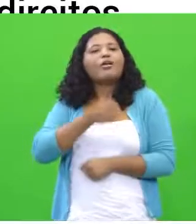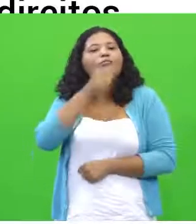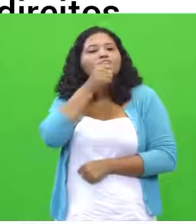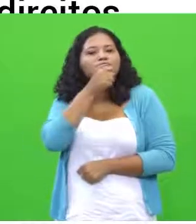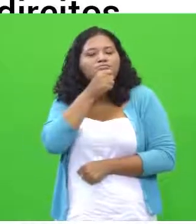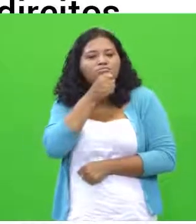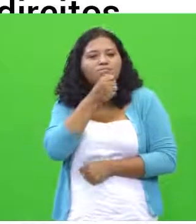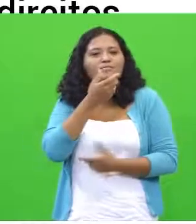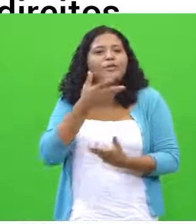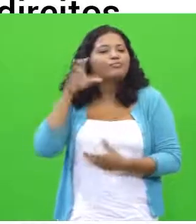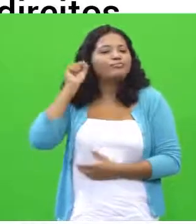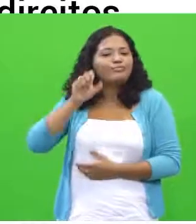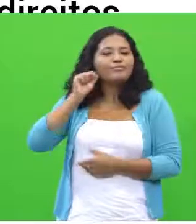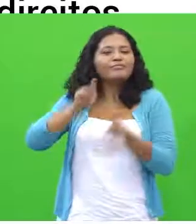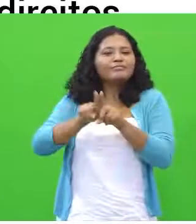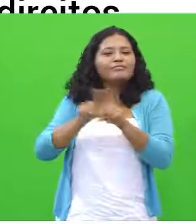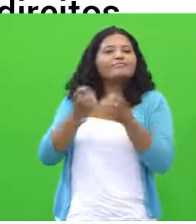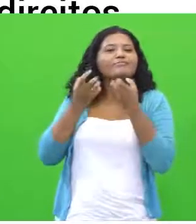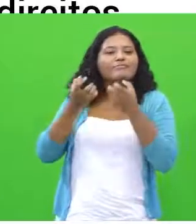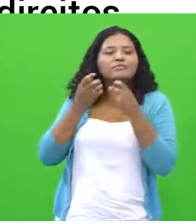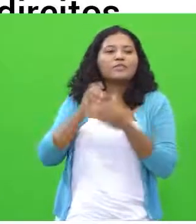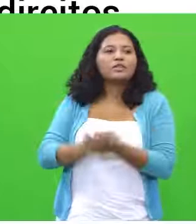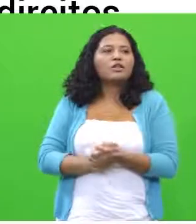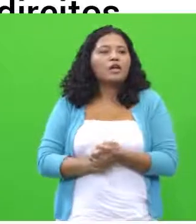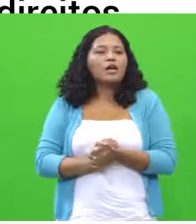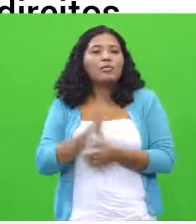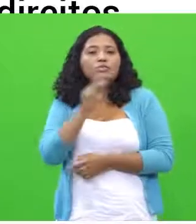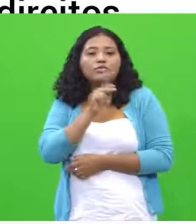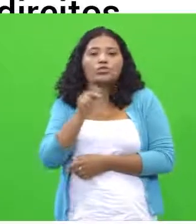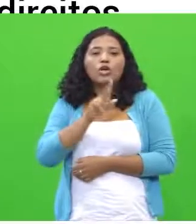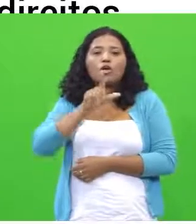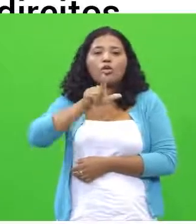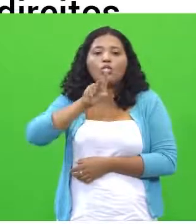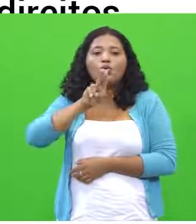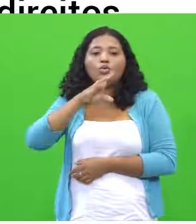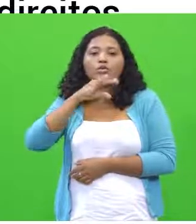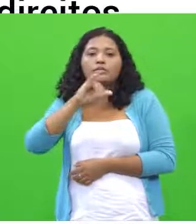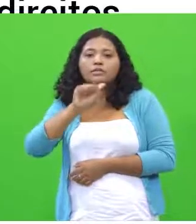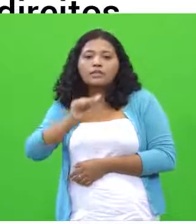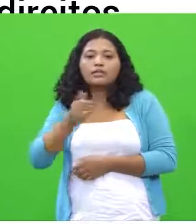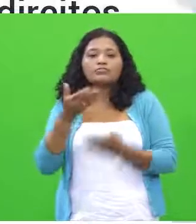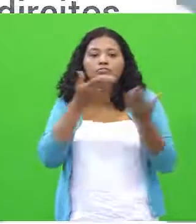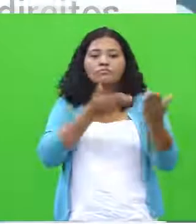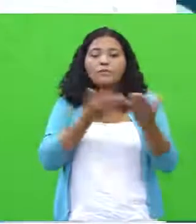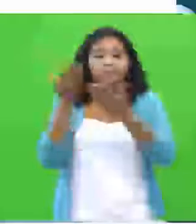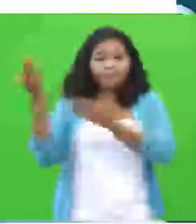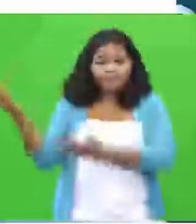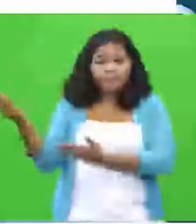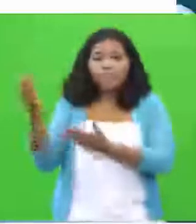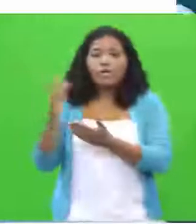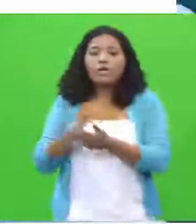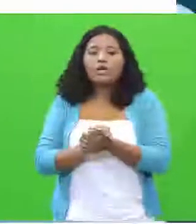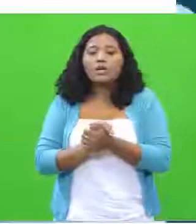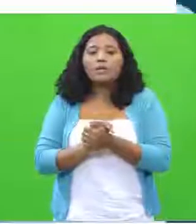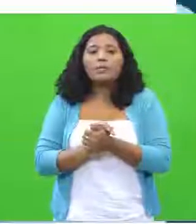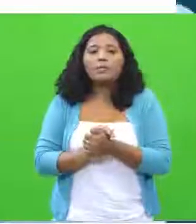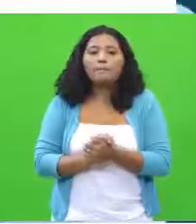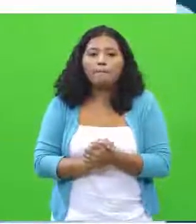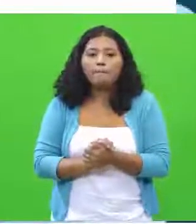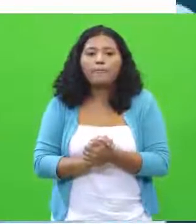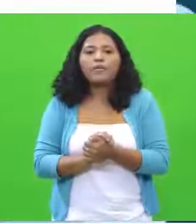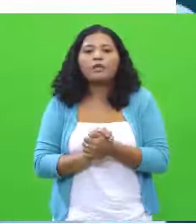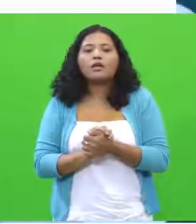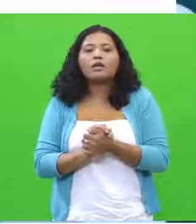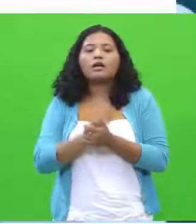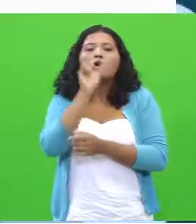e tem que ser ouvido. A Lúcia já está aqui para verificar conosco, então, as possíveis palavras-chave de